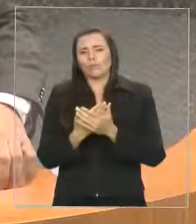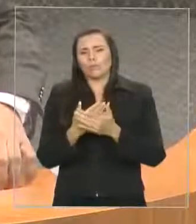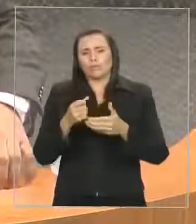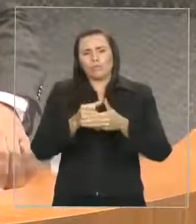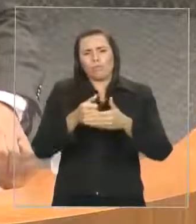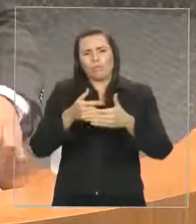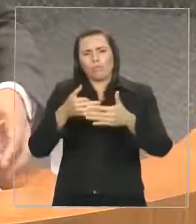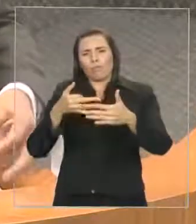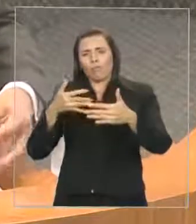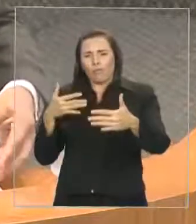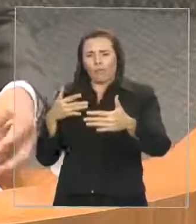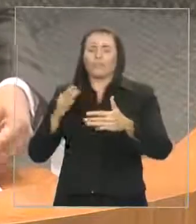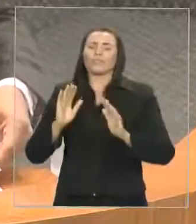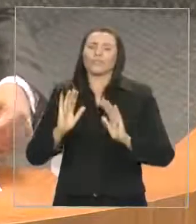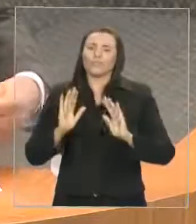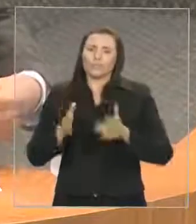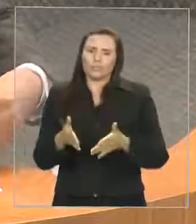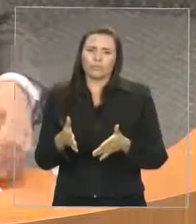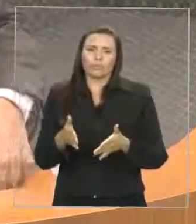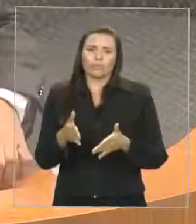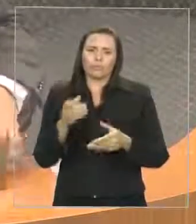do Governo do Estado do Maranhão